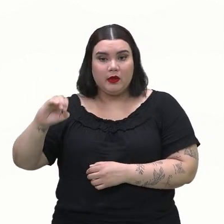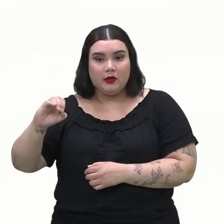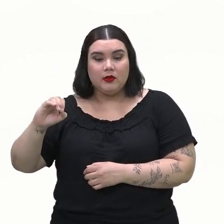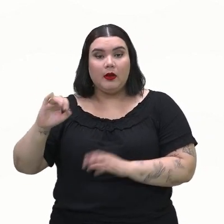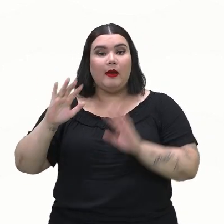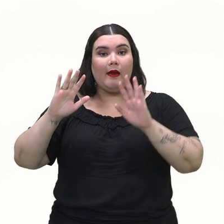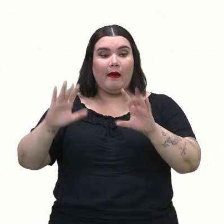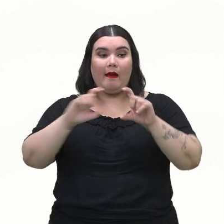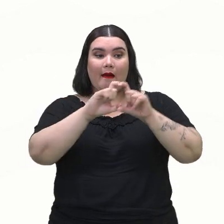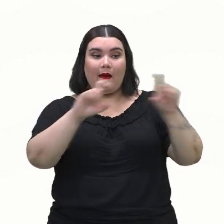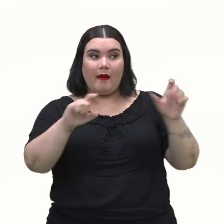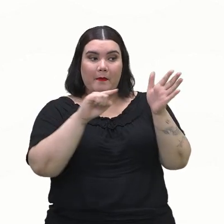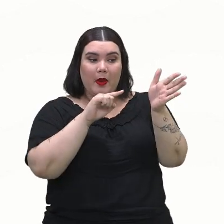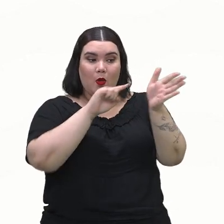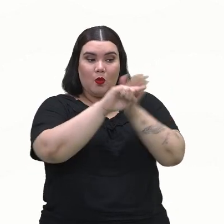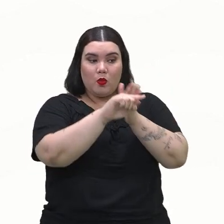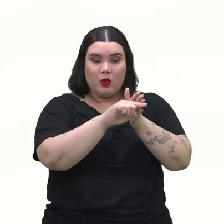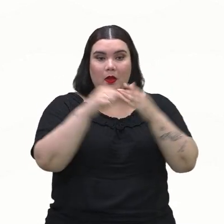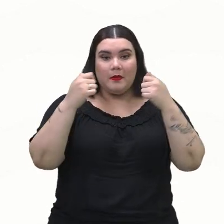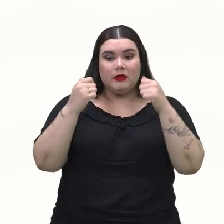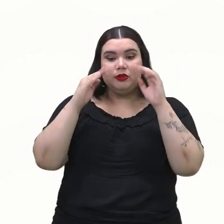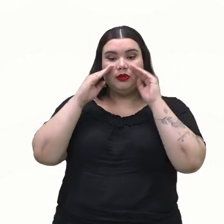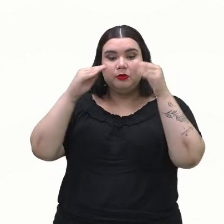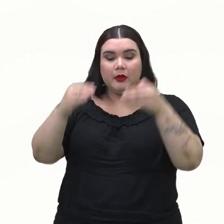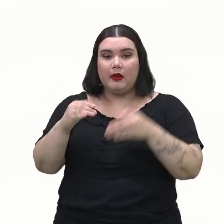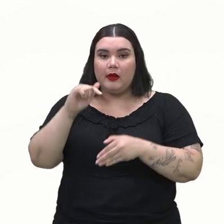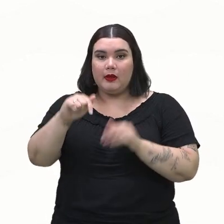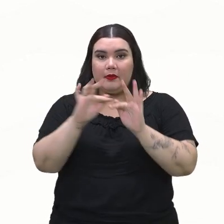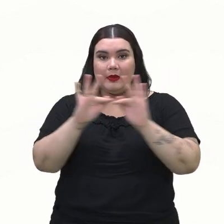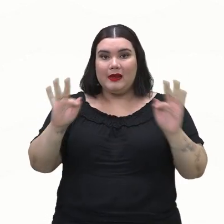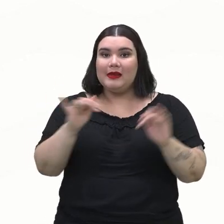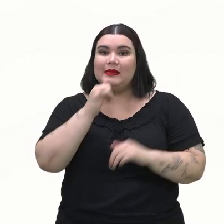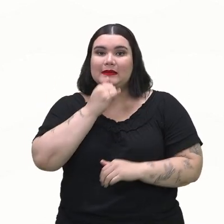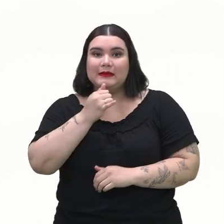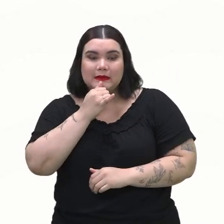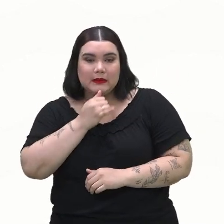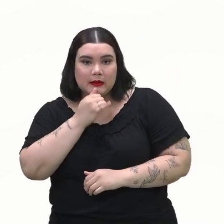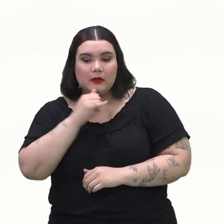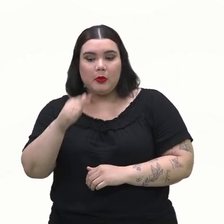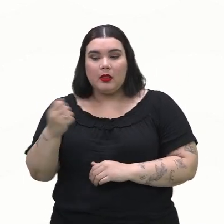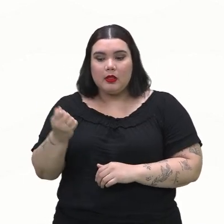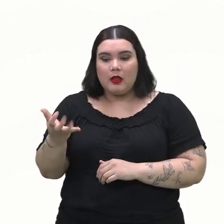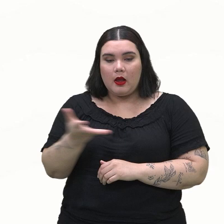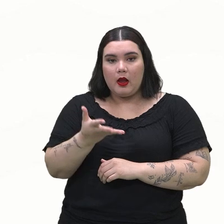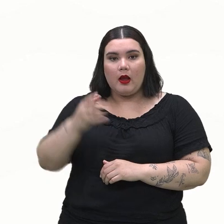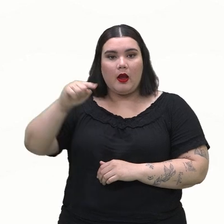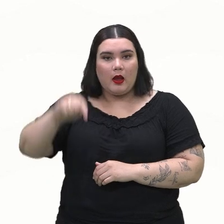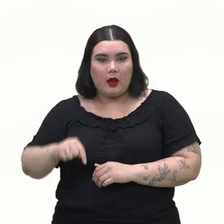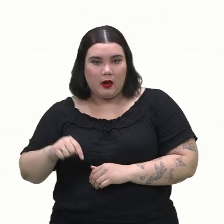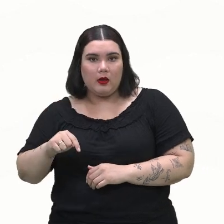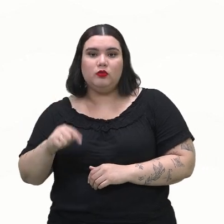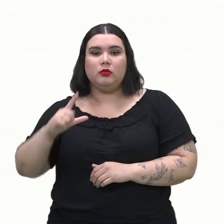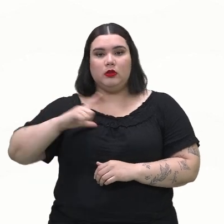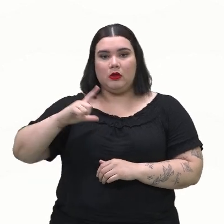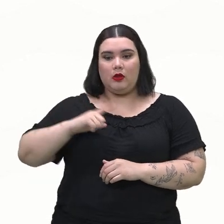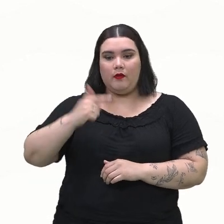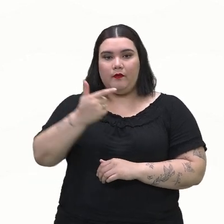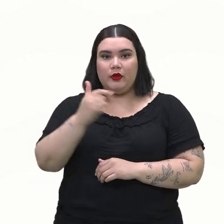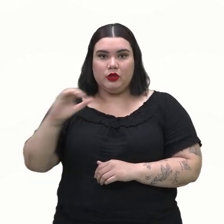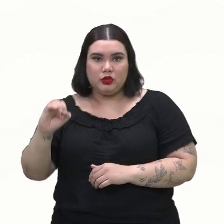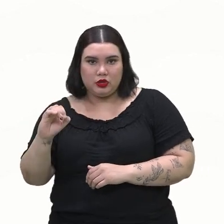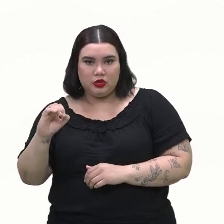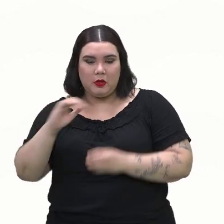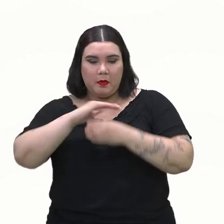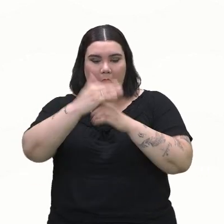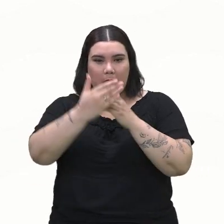especificar que, naquele exemplo, o dado trabalhado é exatamente o que possui 20 faces.